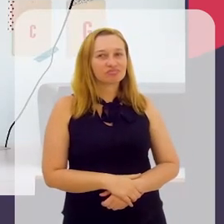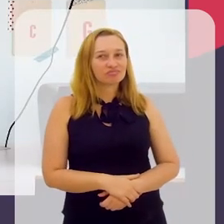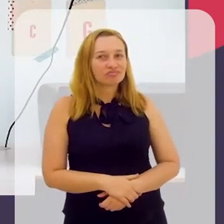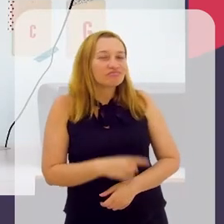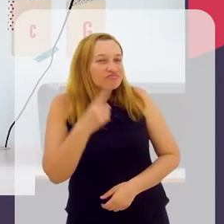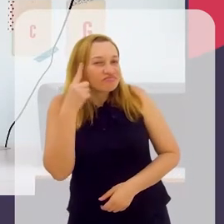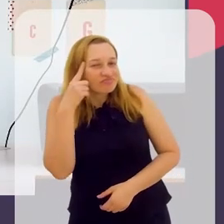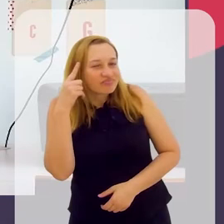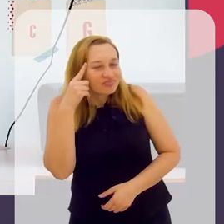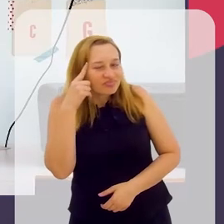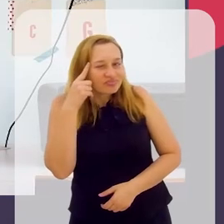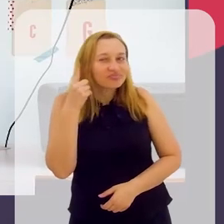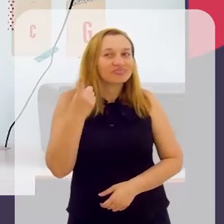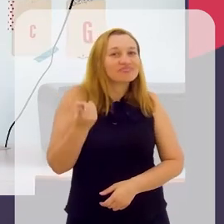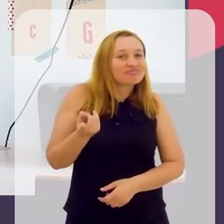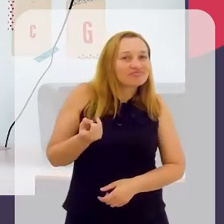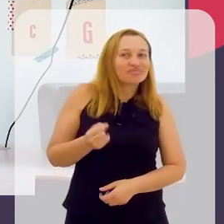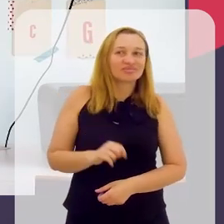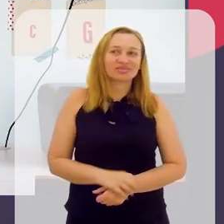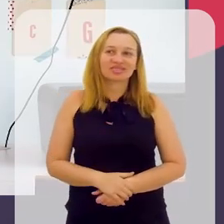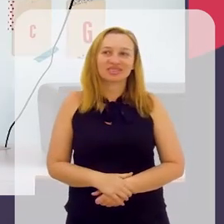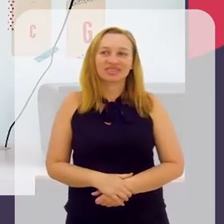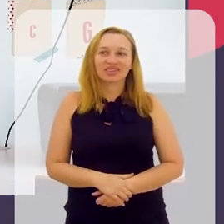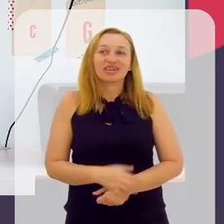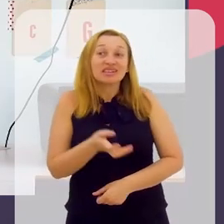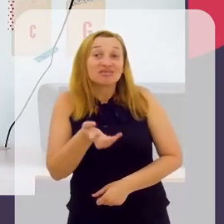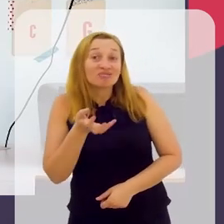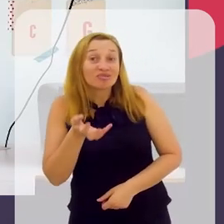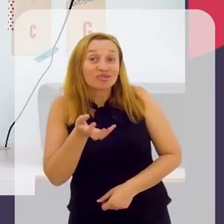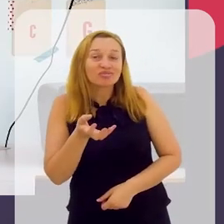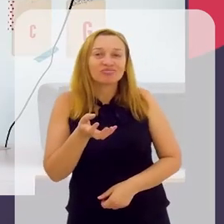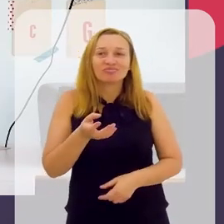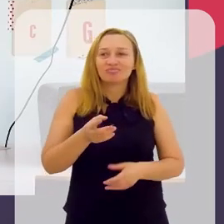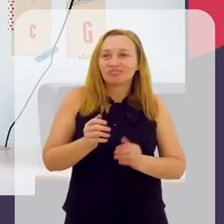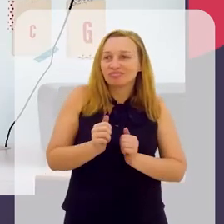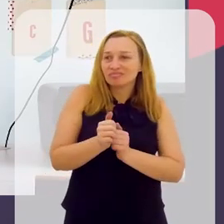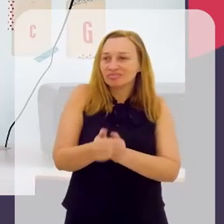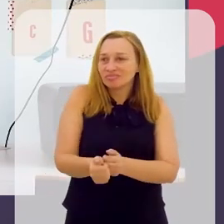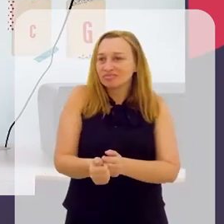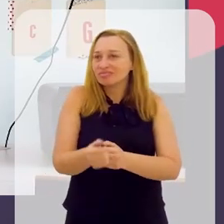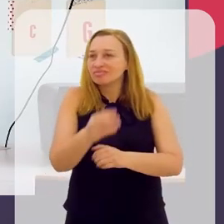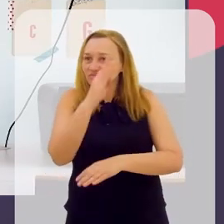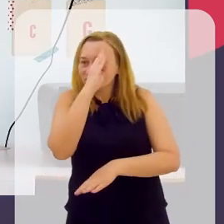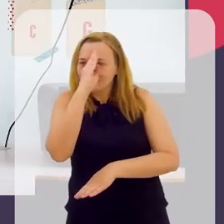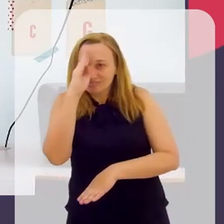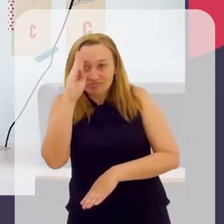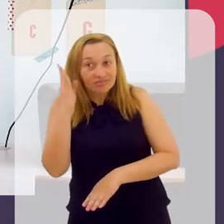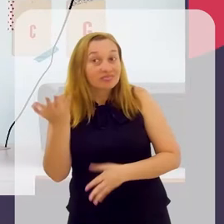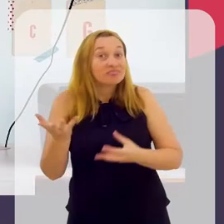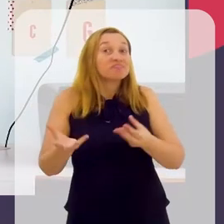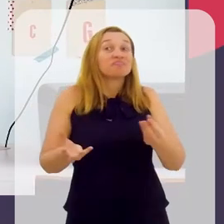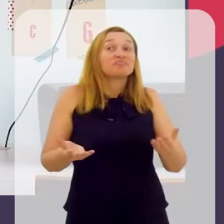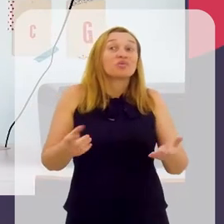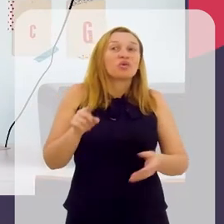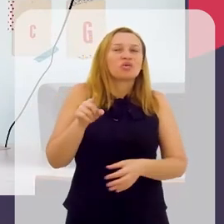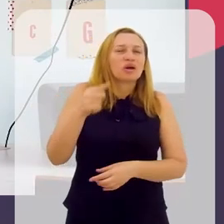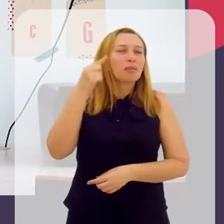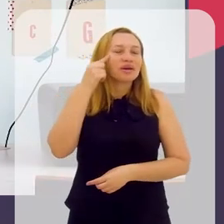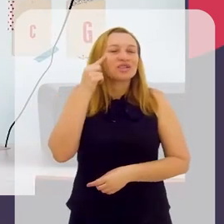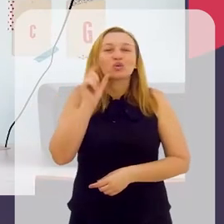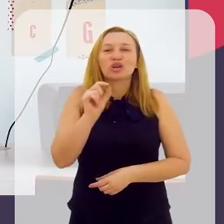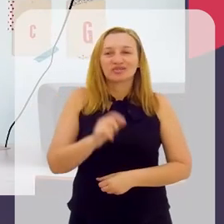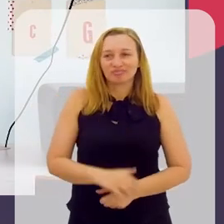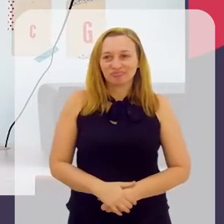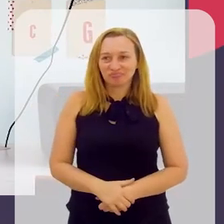você tem algum pensamento, assim, para se você quer seguir carreira acadêmica? O que você